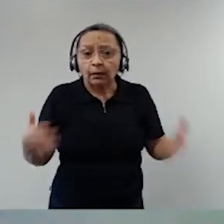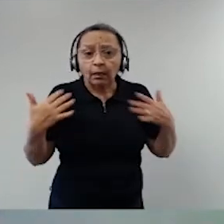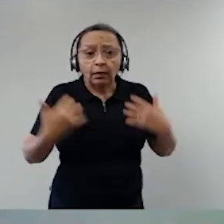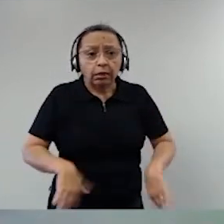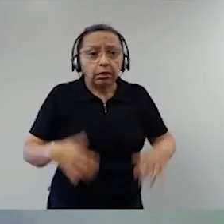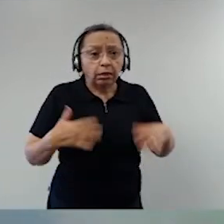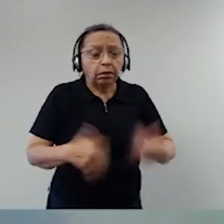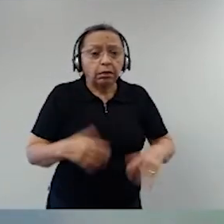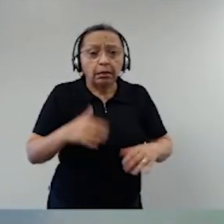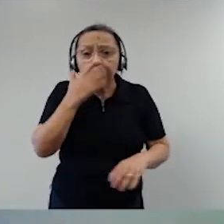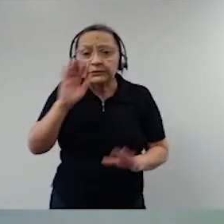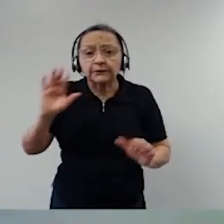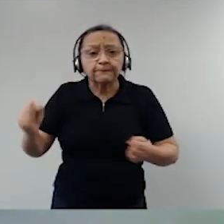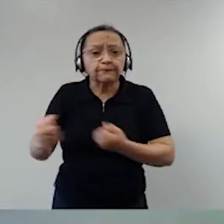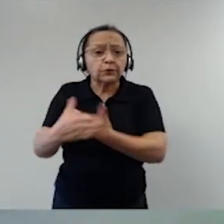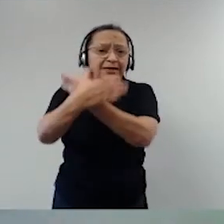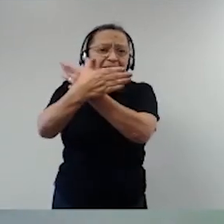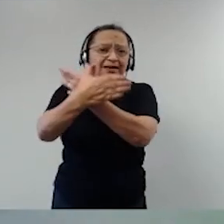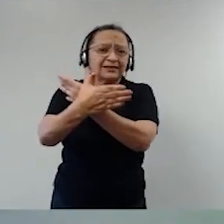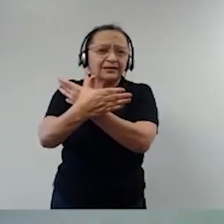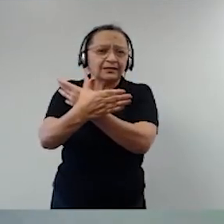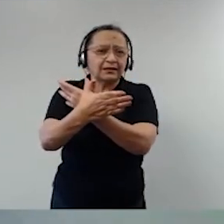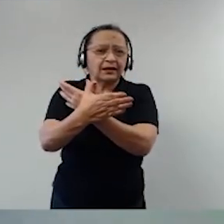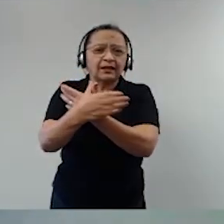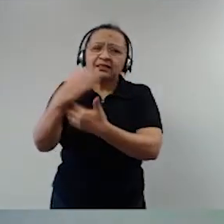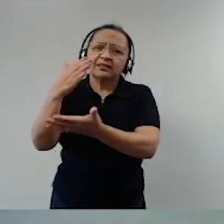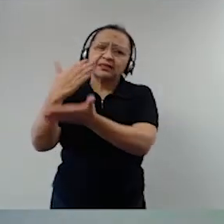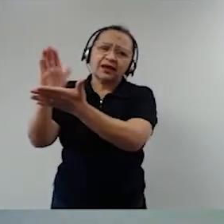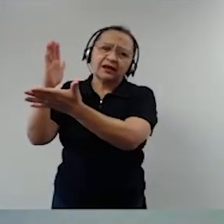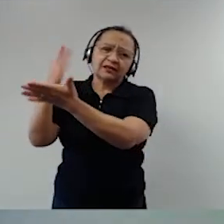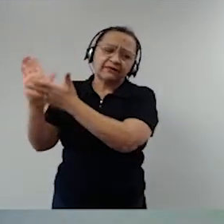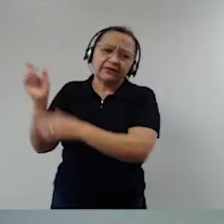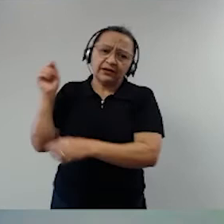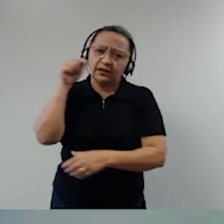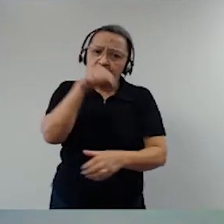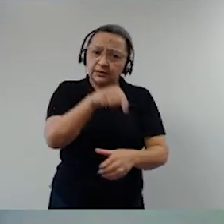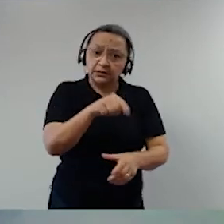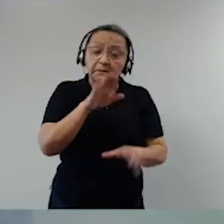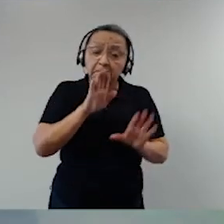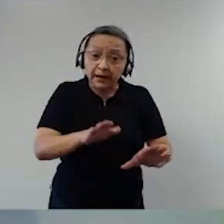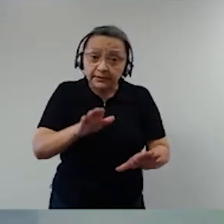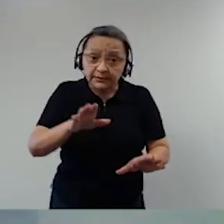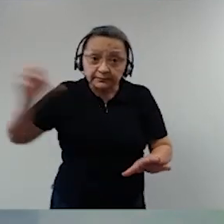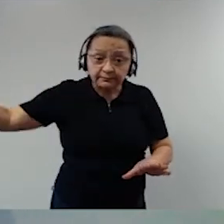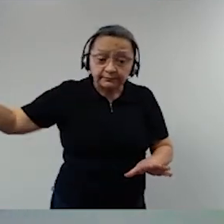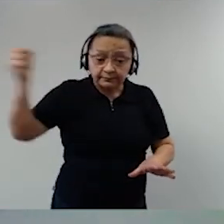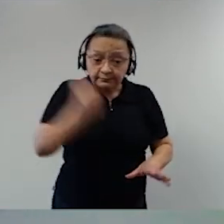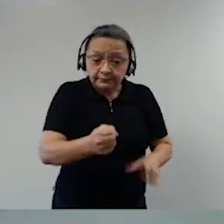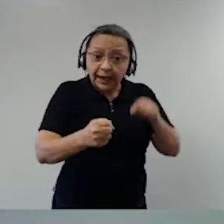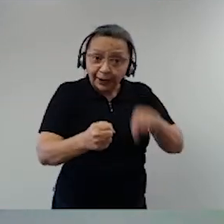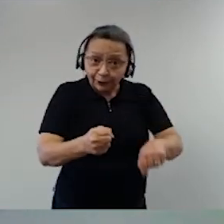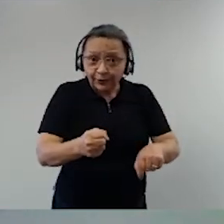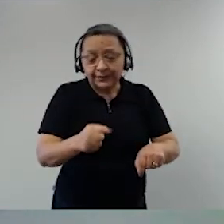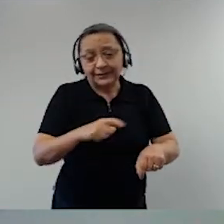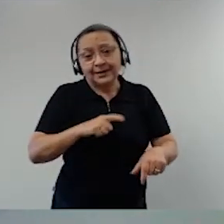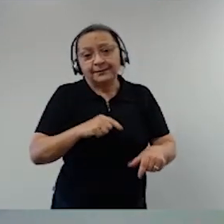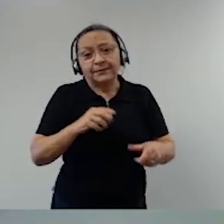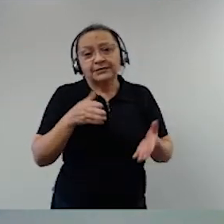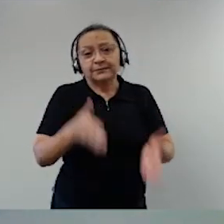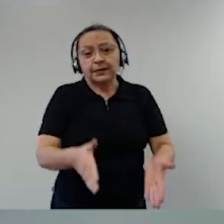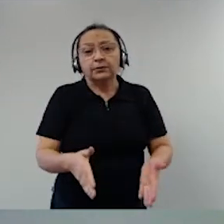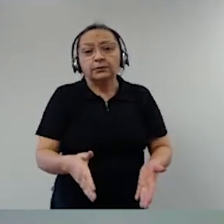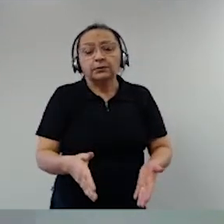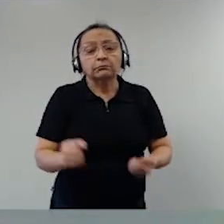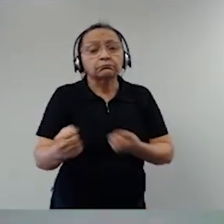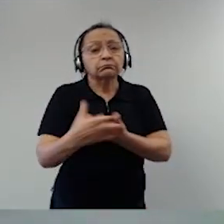têm nada a ver com isso, elas estão fora disso, mas elas foram puxadas para centro da discussão. E o que elas fazem em tempo